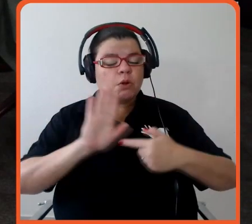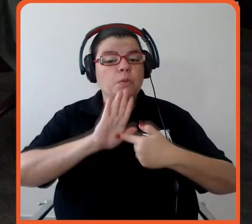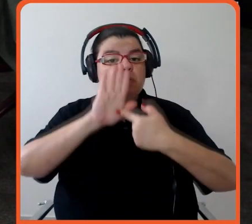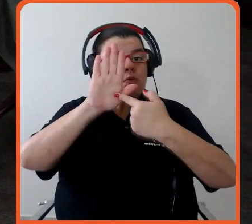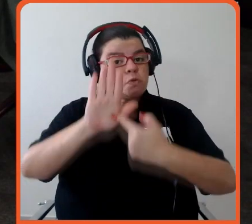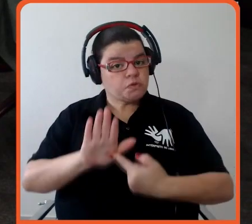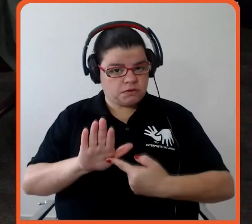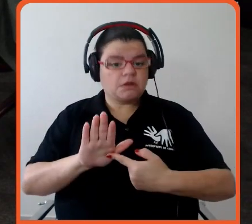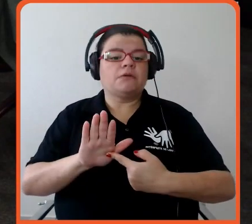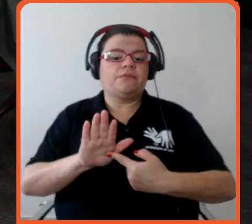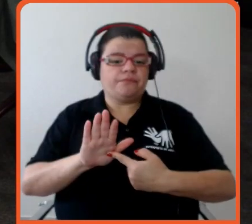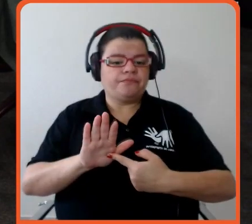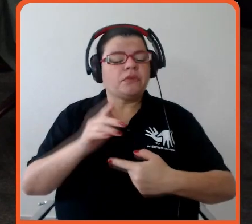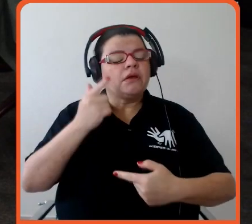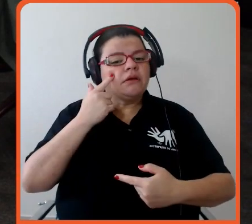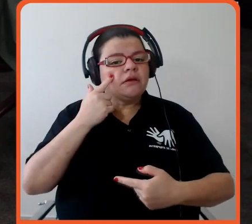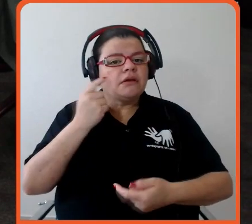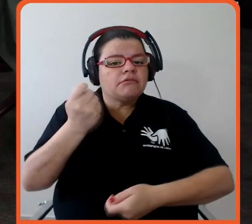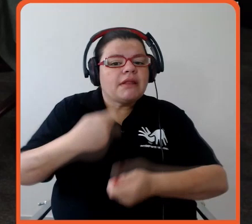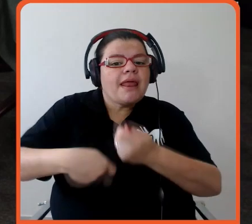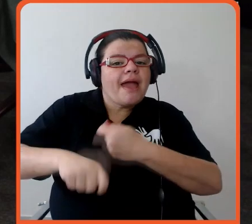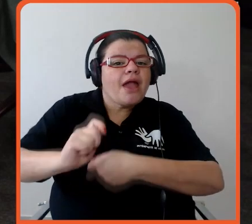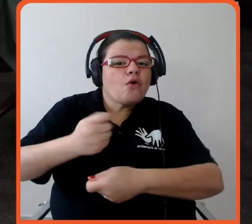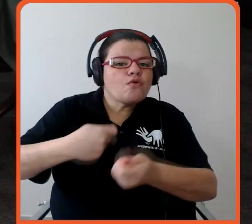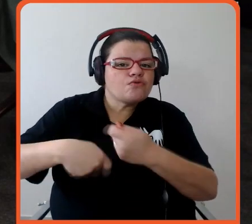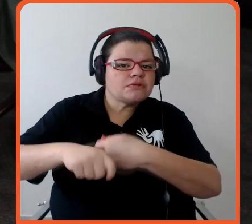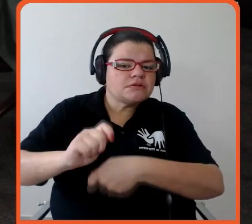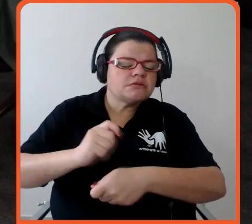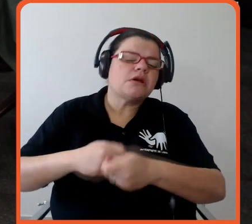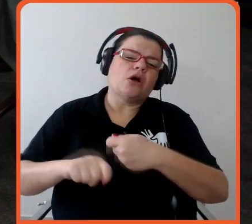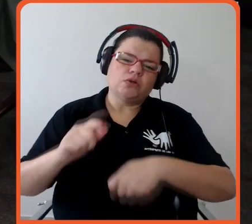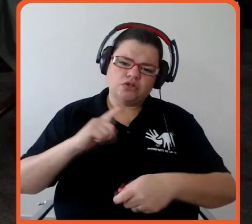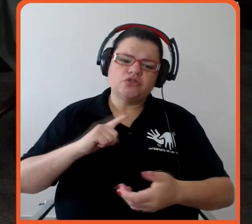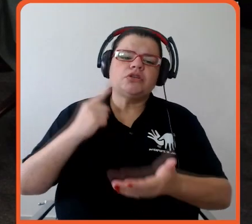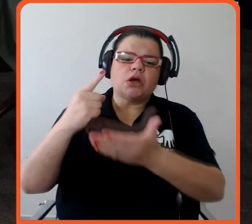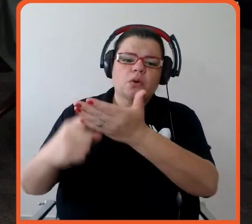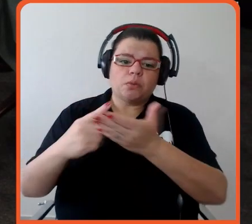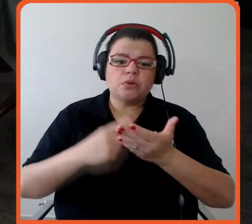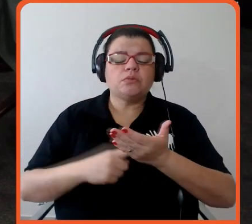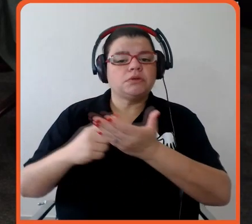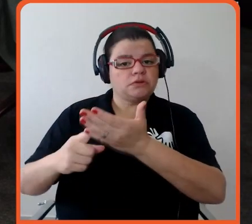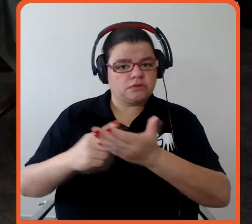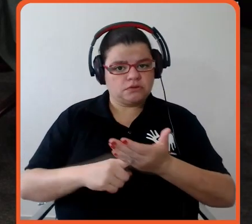negocial, de fato, compromissos iniciais importantes, no qual o Brasil